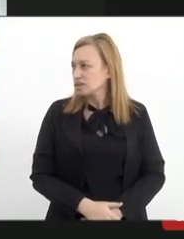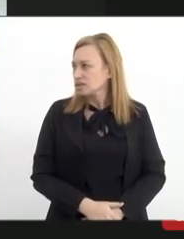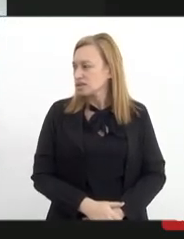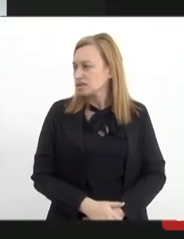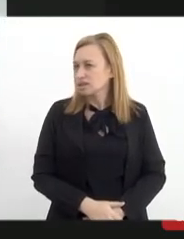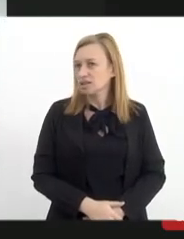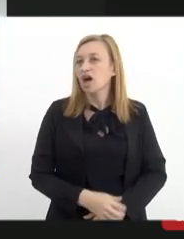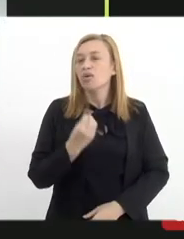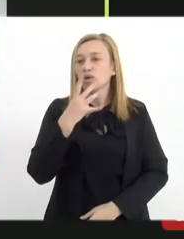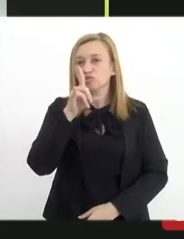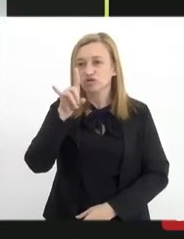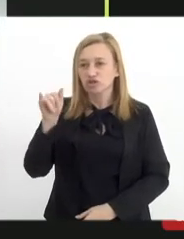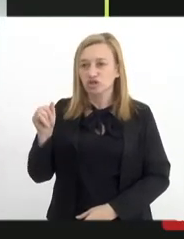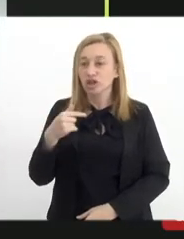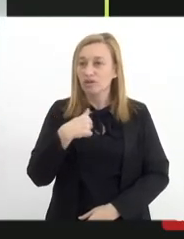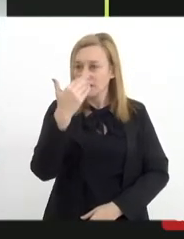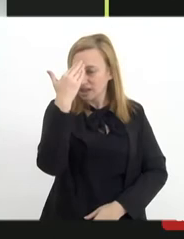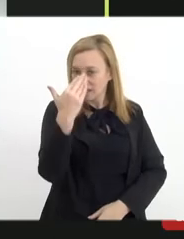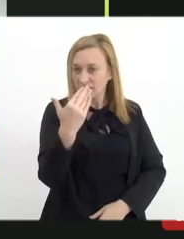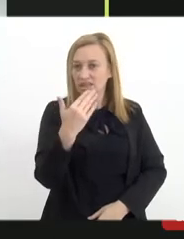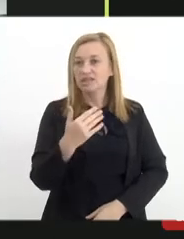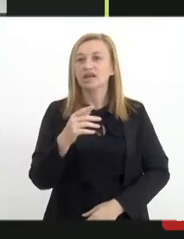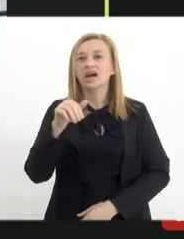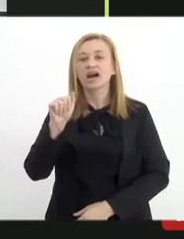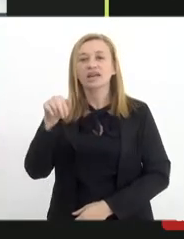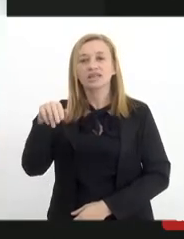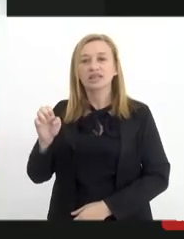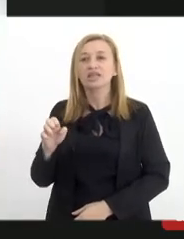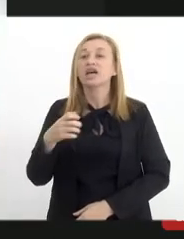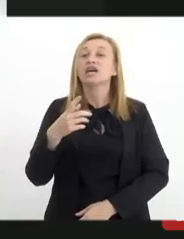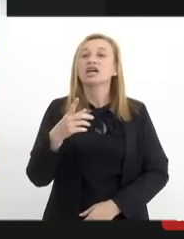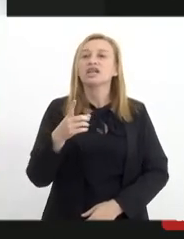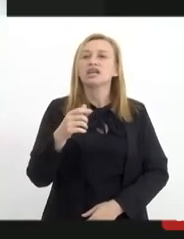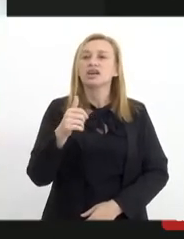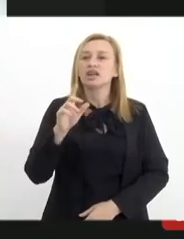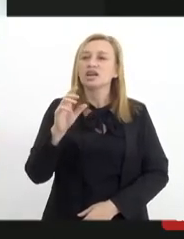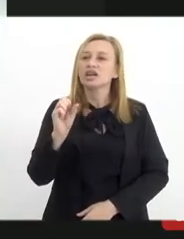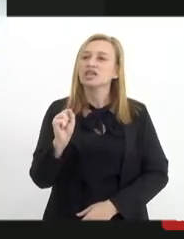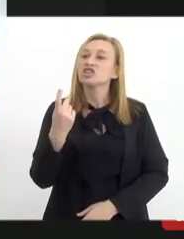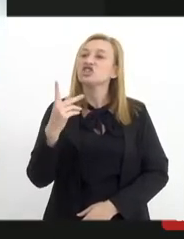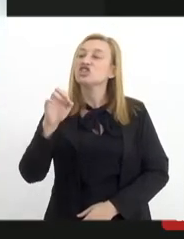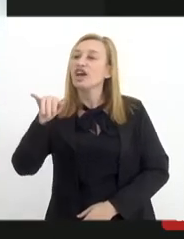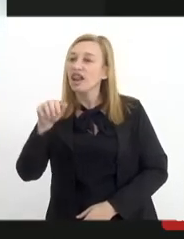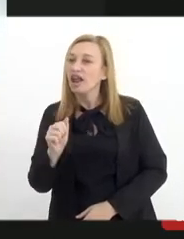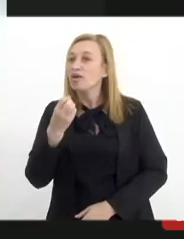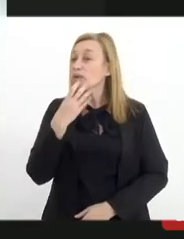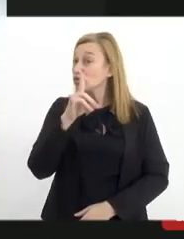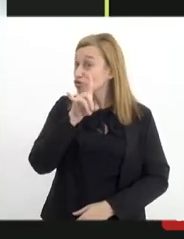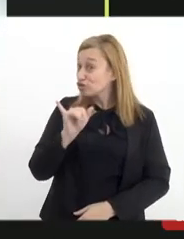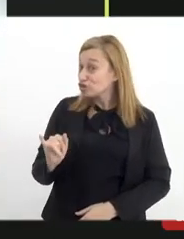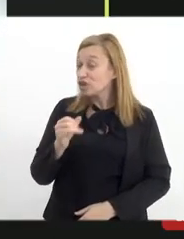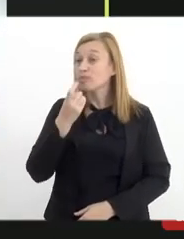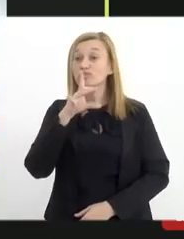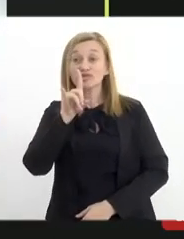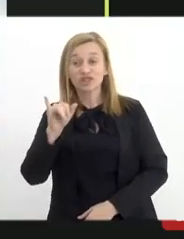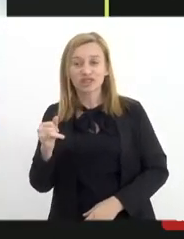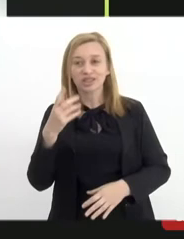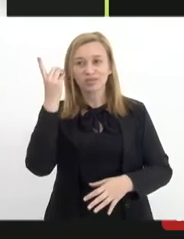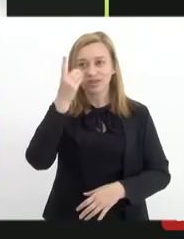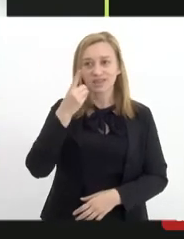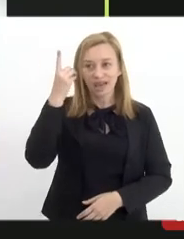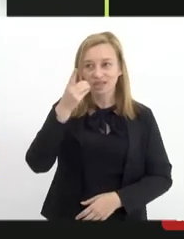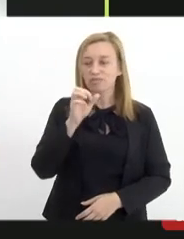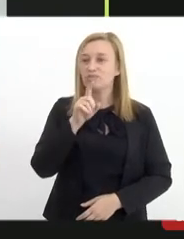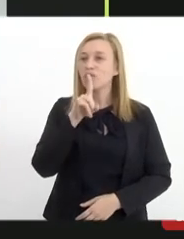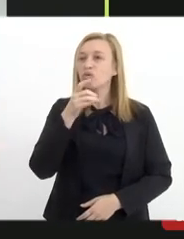Bom dia. agradeço, Ana, pela explanação. Senhora Sheila, muito bom dia. Bom dia, deputado. Bom dia,